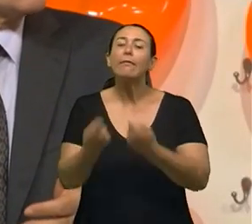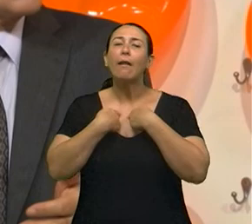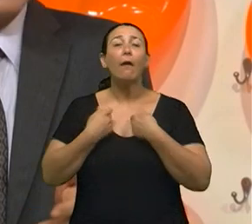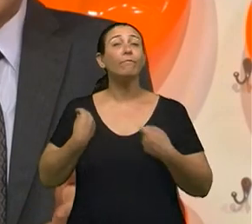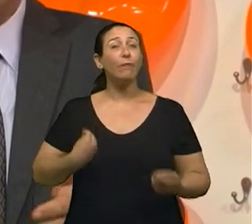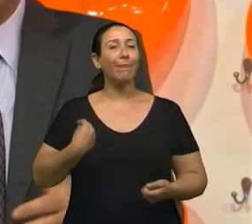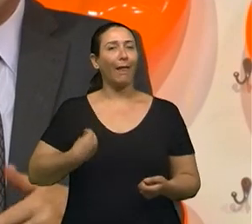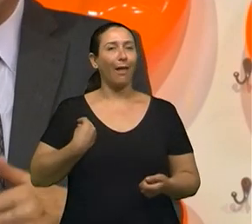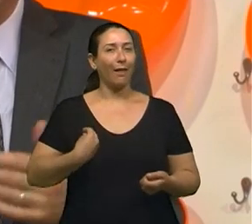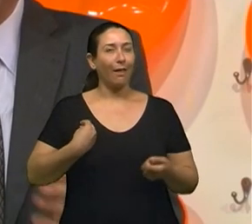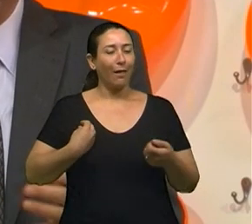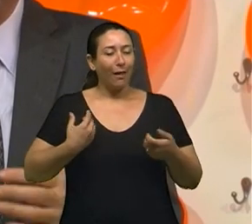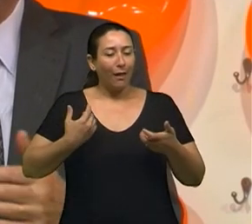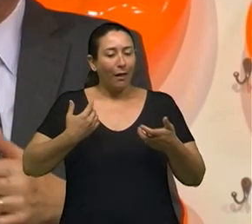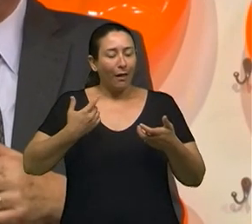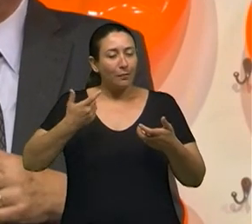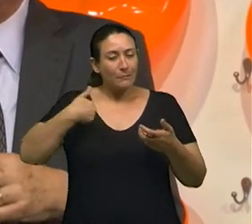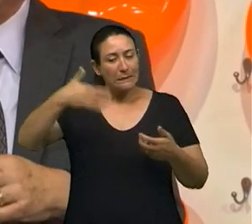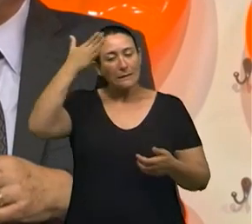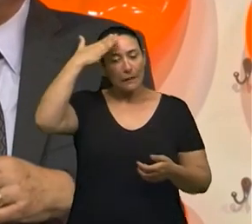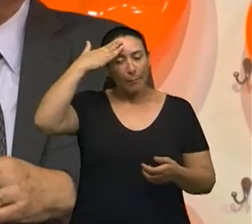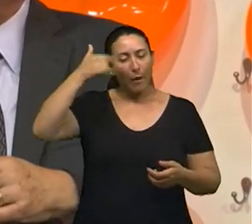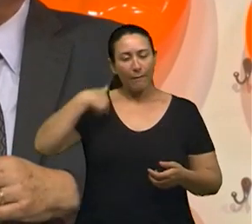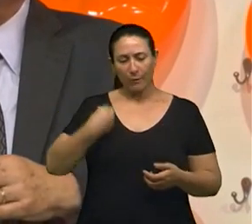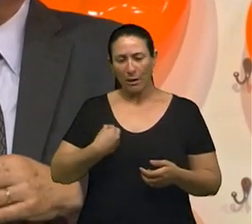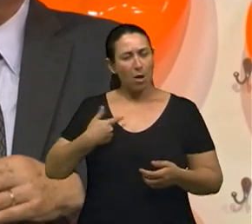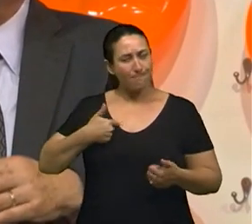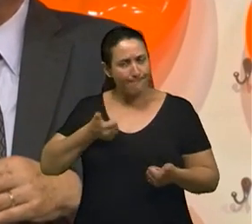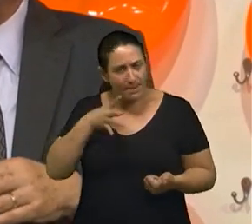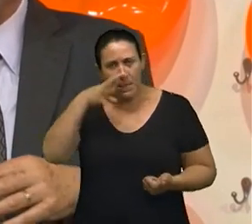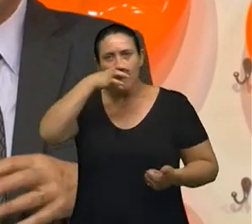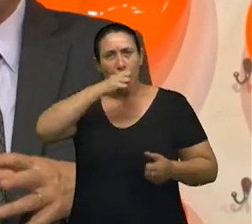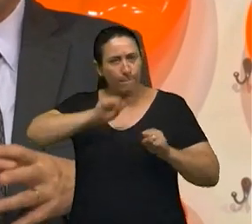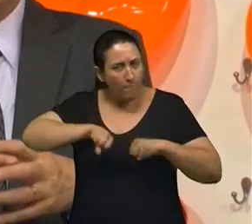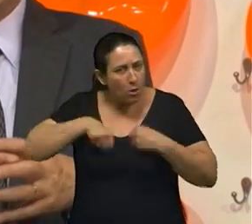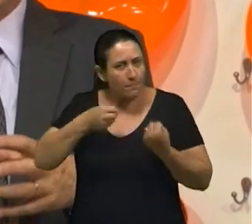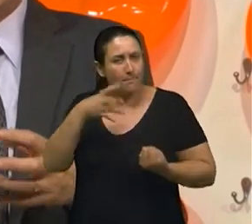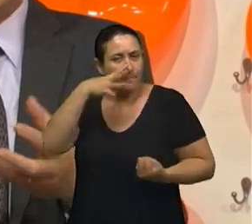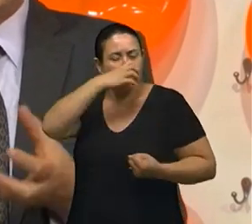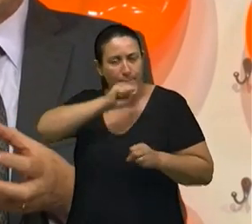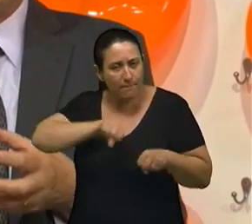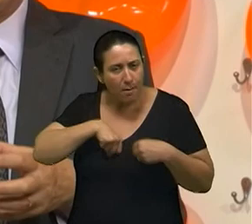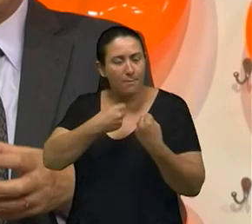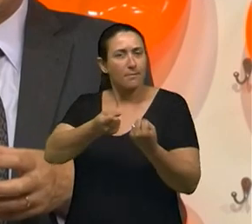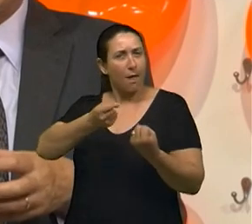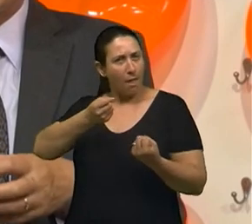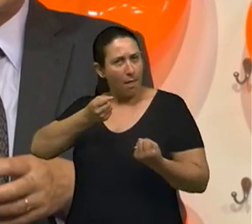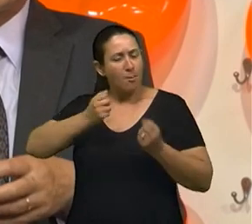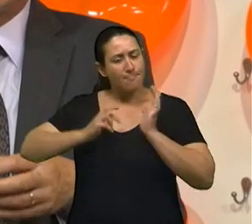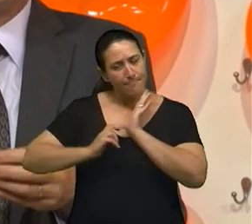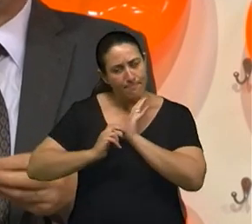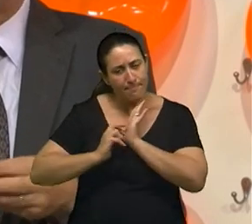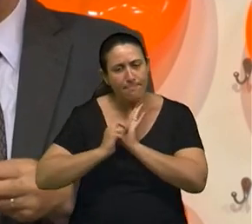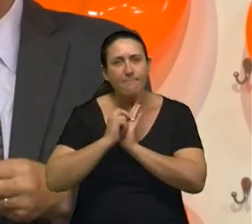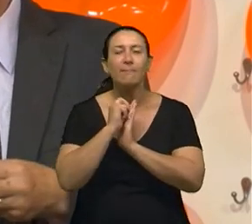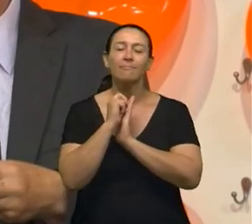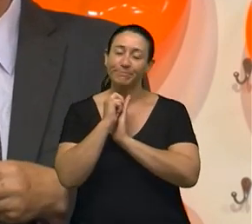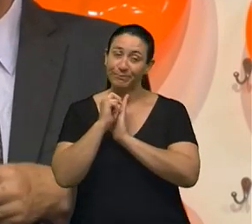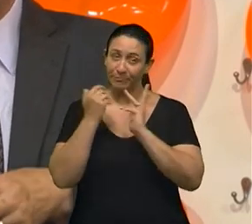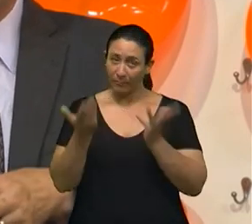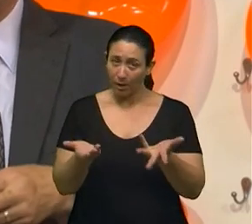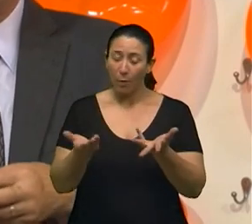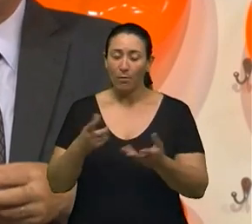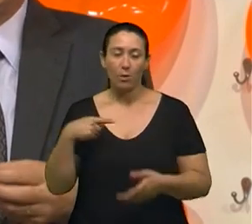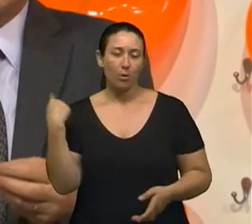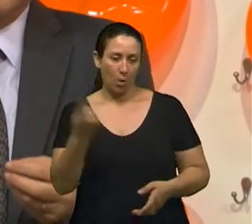exatamente, né? Que a gente não se entregue. Então eu acho que, principalmente, quando a gente chega na